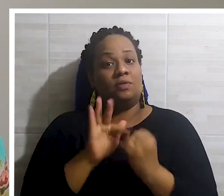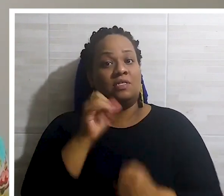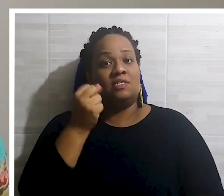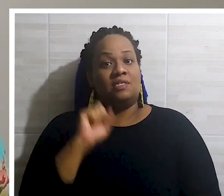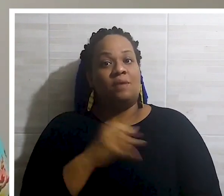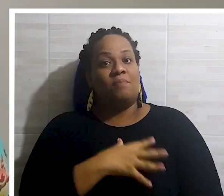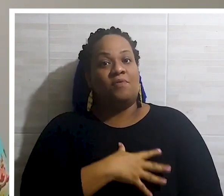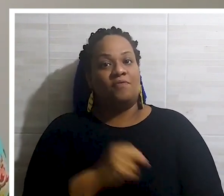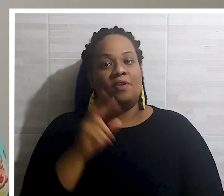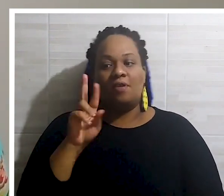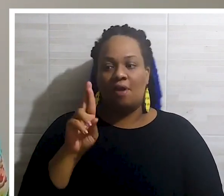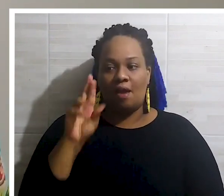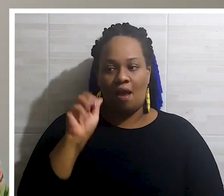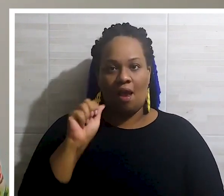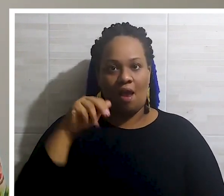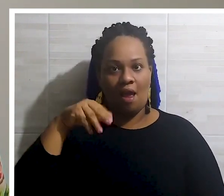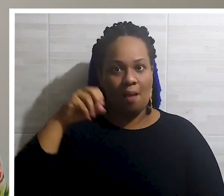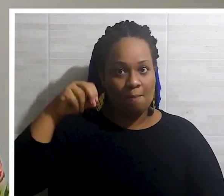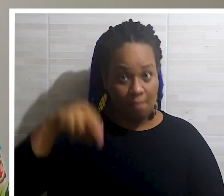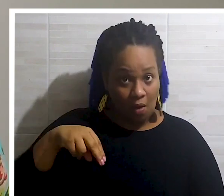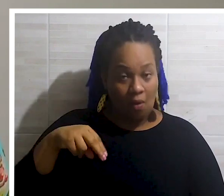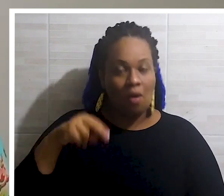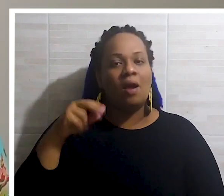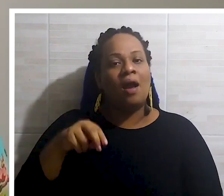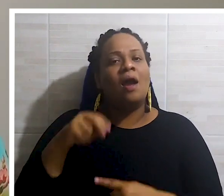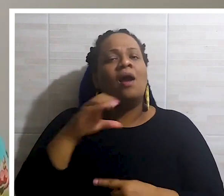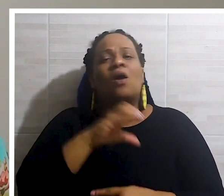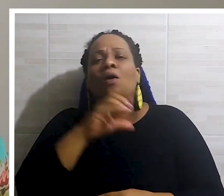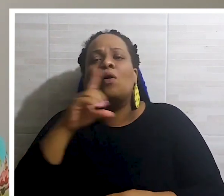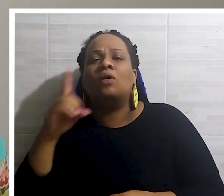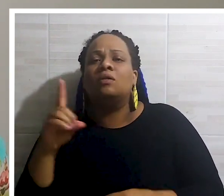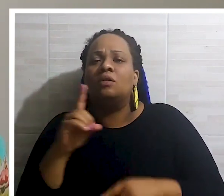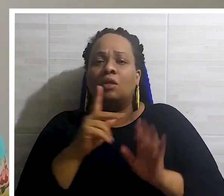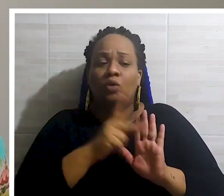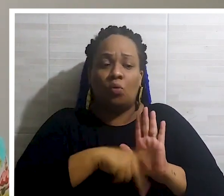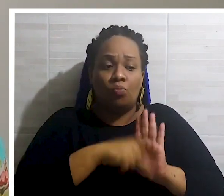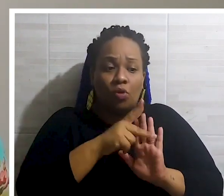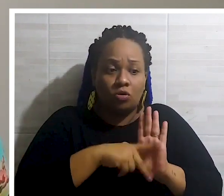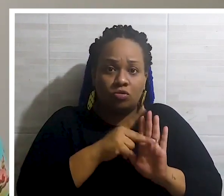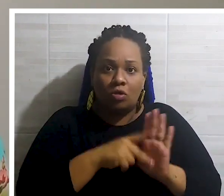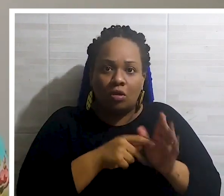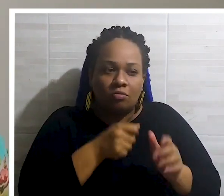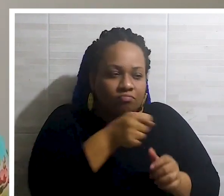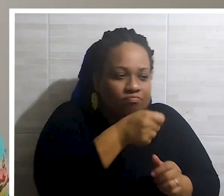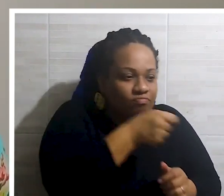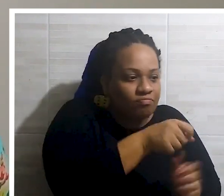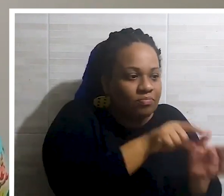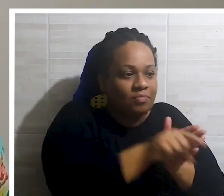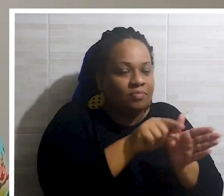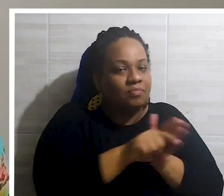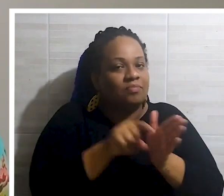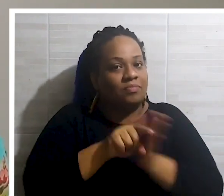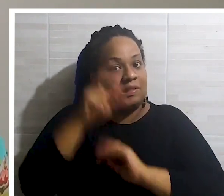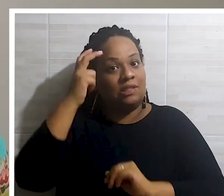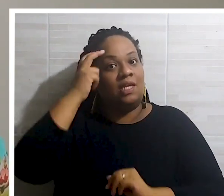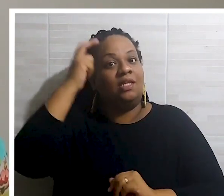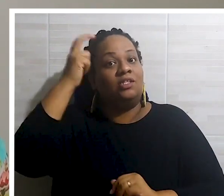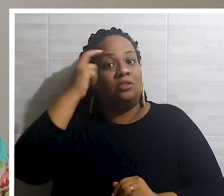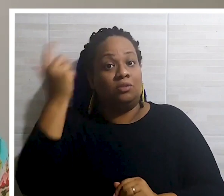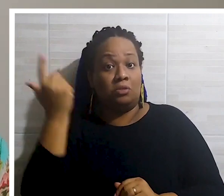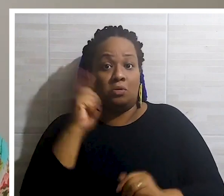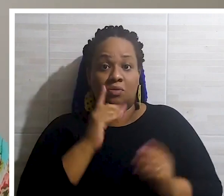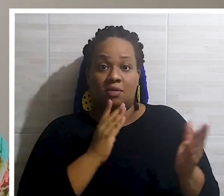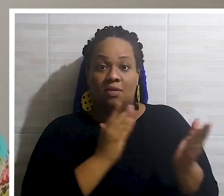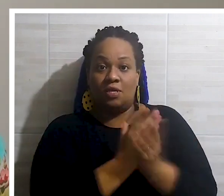elétrica do IFBA Simões Filho, Ramon Luz. Ramon coordena o projeto Triagem Inteligente, que foi contemplado pelo edital número